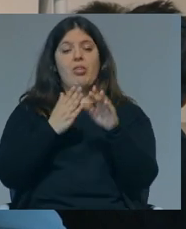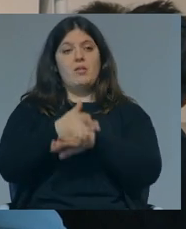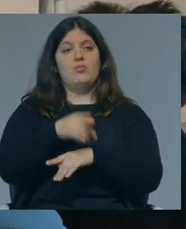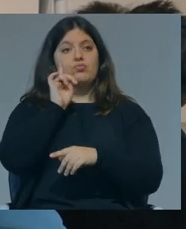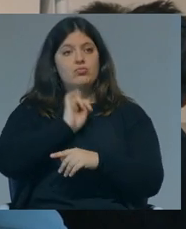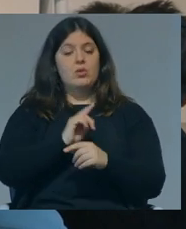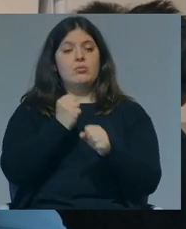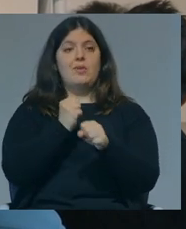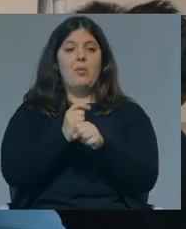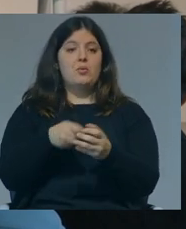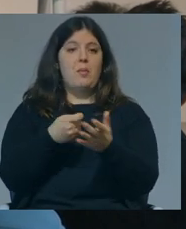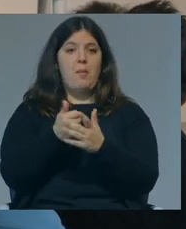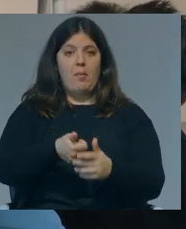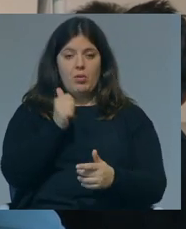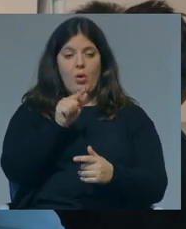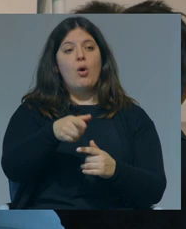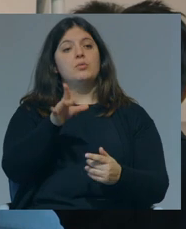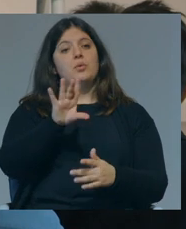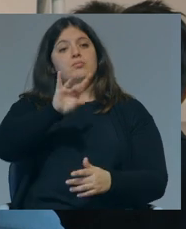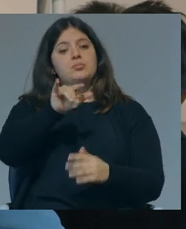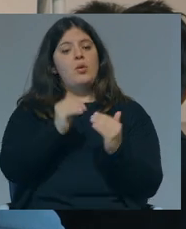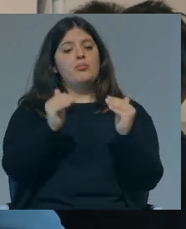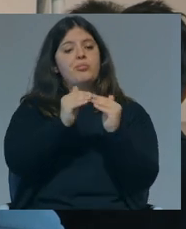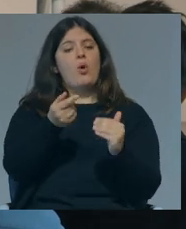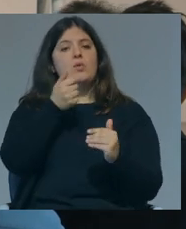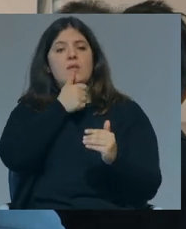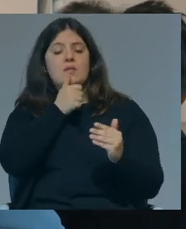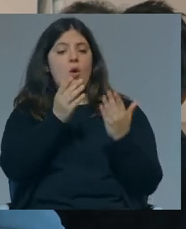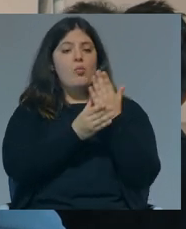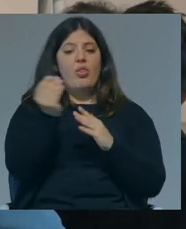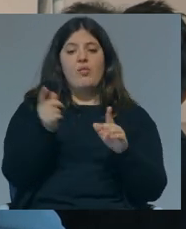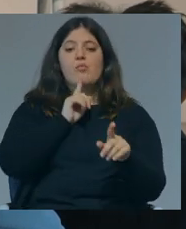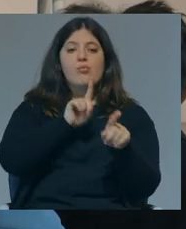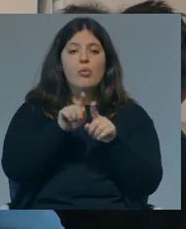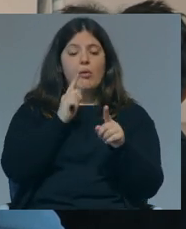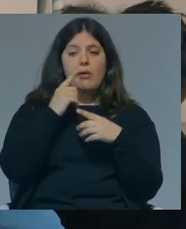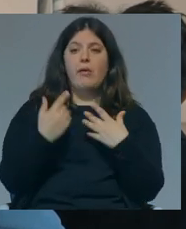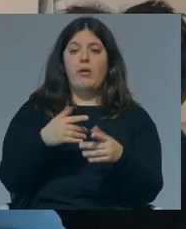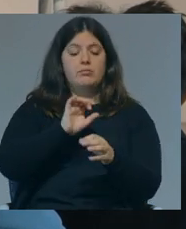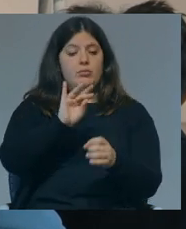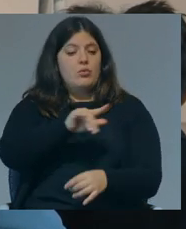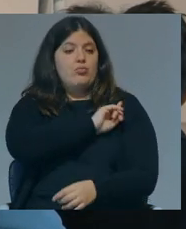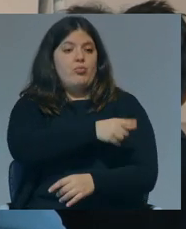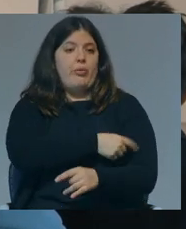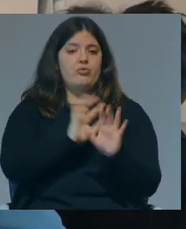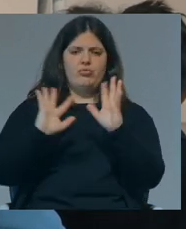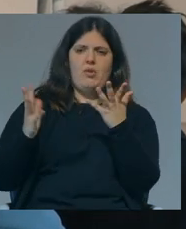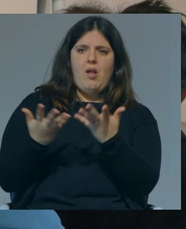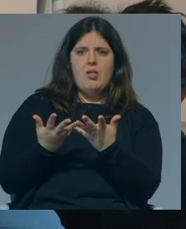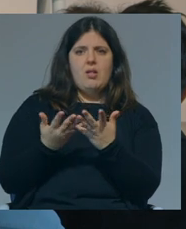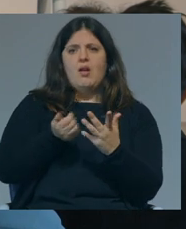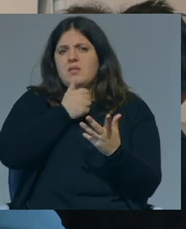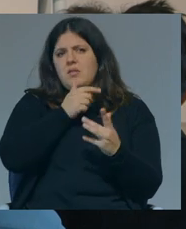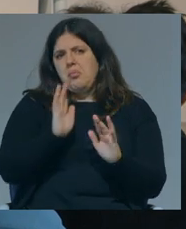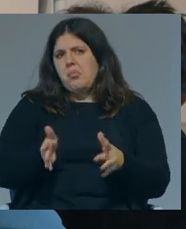aos empregos mais bem pagos, aos lugares de decisão corporativo, político, mediático, etc., um gasto de poder genericamente, não tem que ser